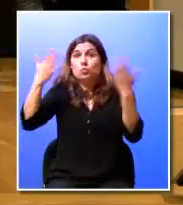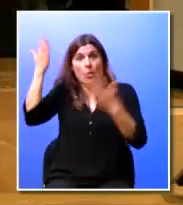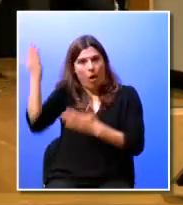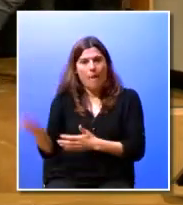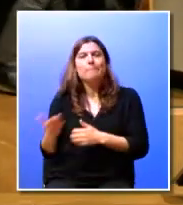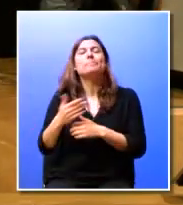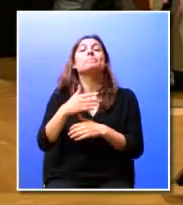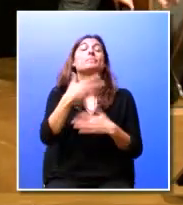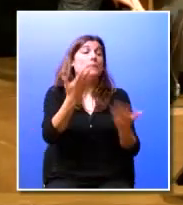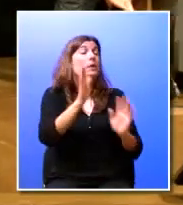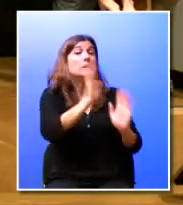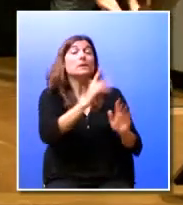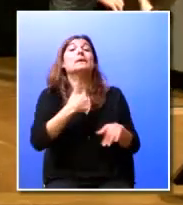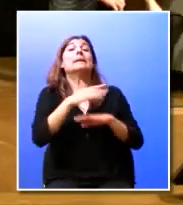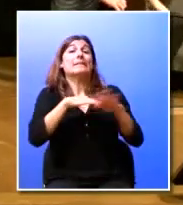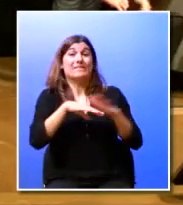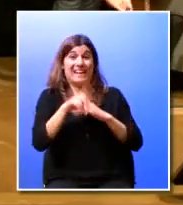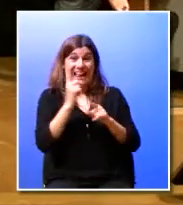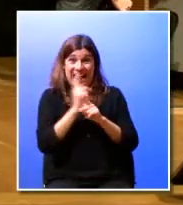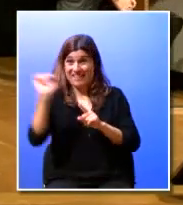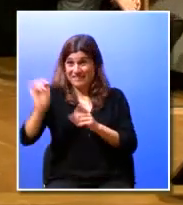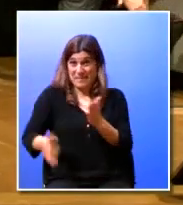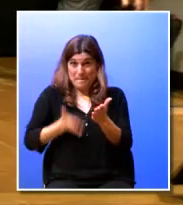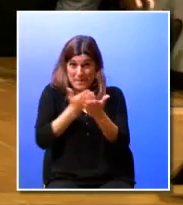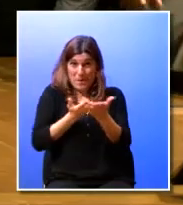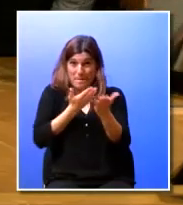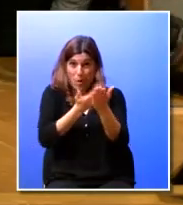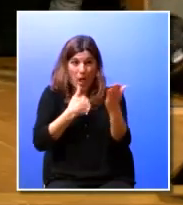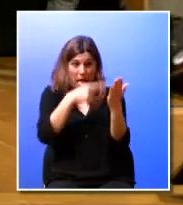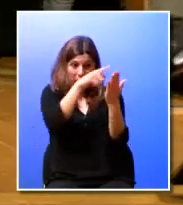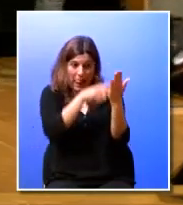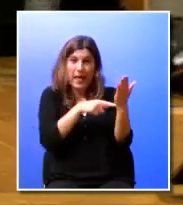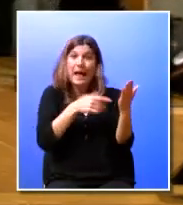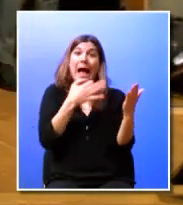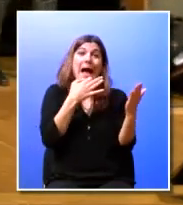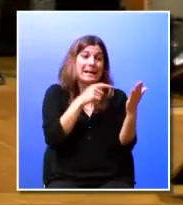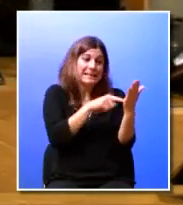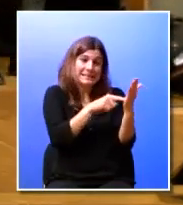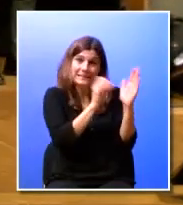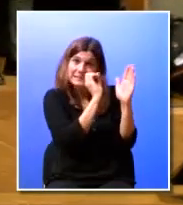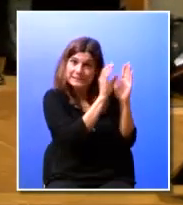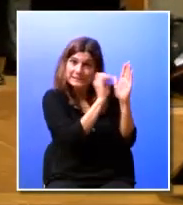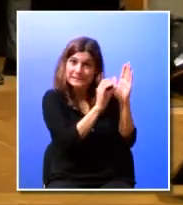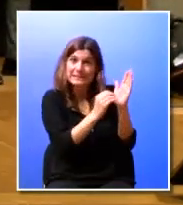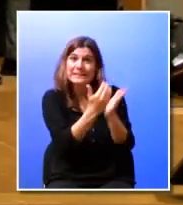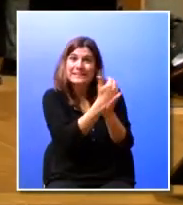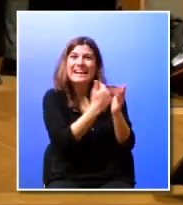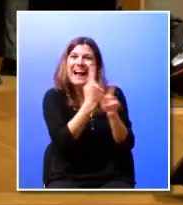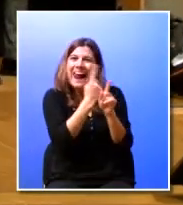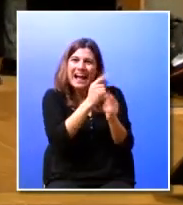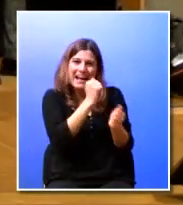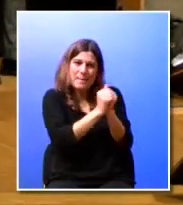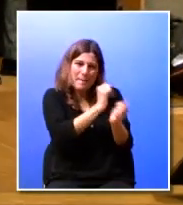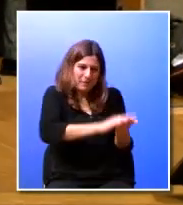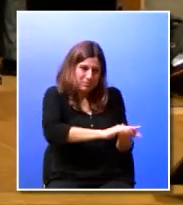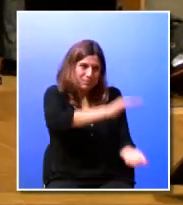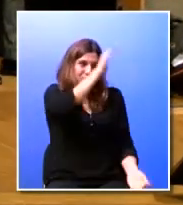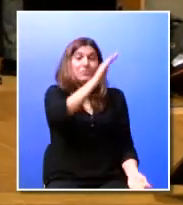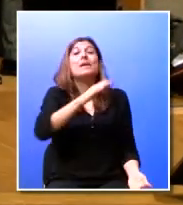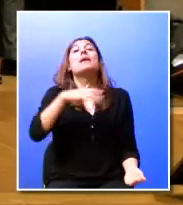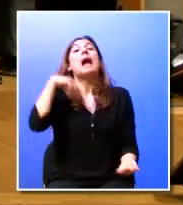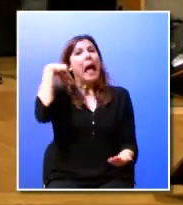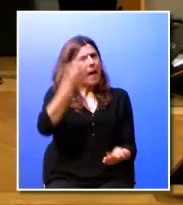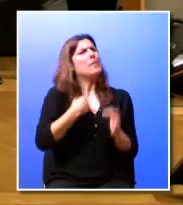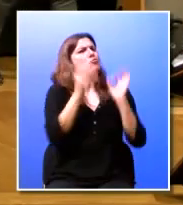fazemos assim eu tenho aqui as suas propostas ok eu vou só terminar de inserir os dados daquela resma de fichas que está ali mas eu depois amanhã tenho